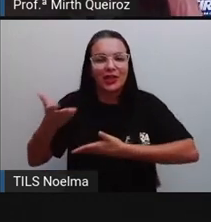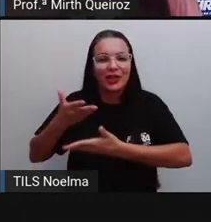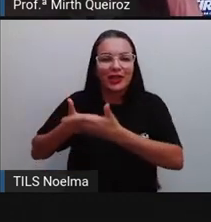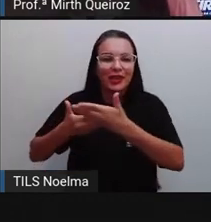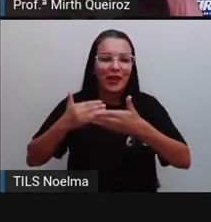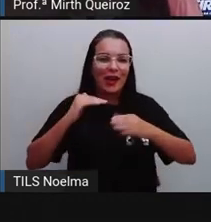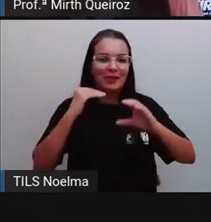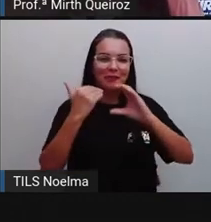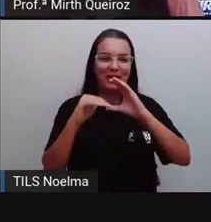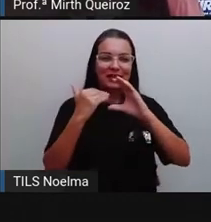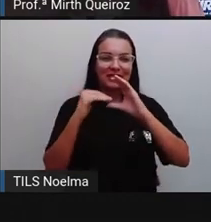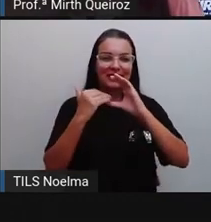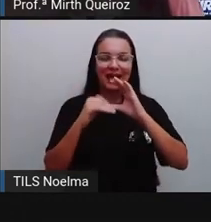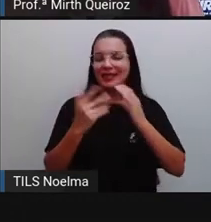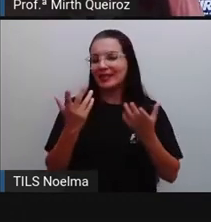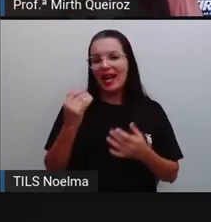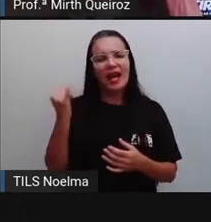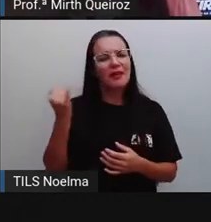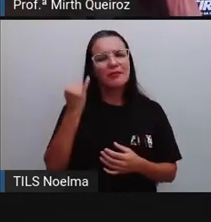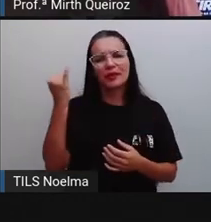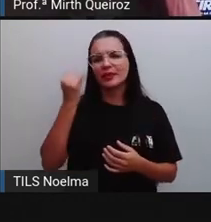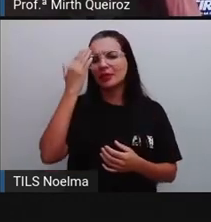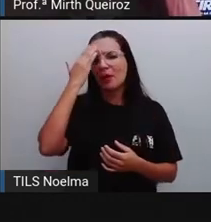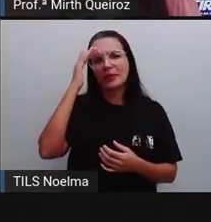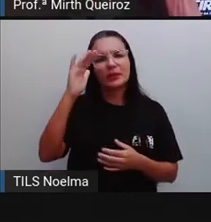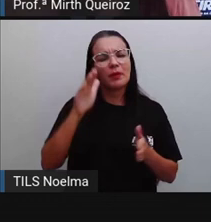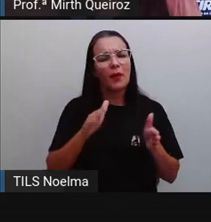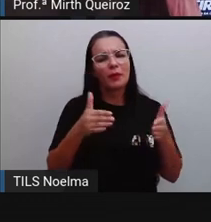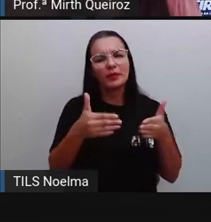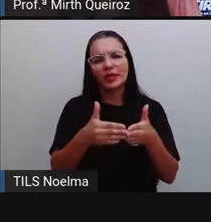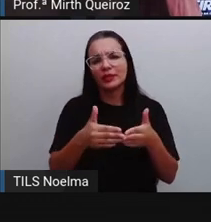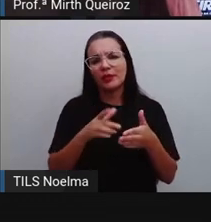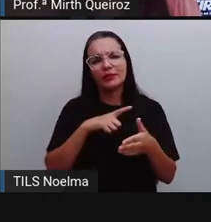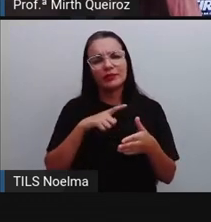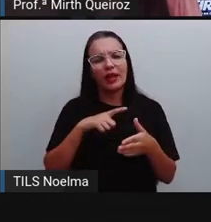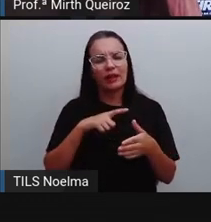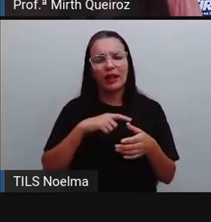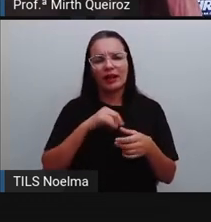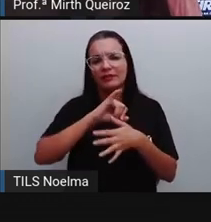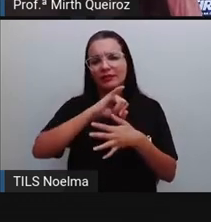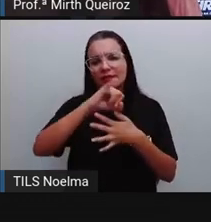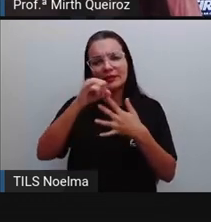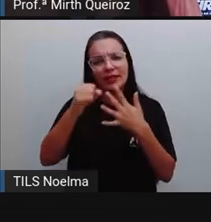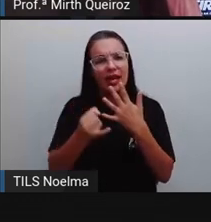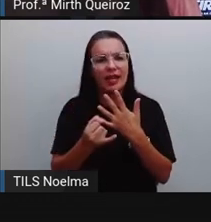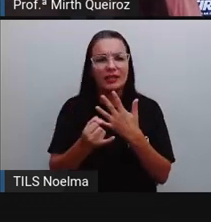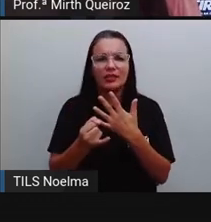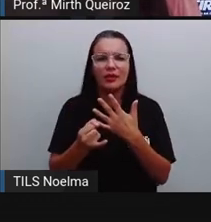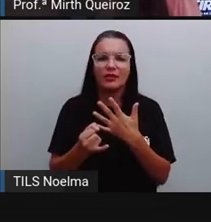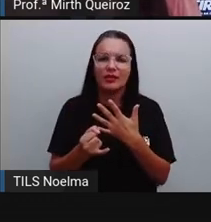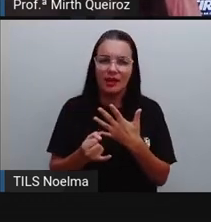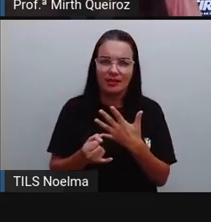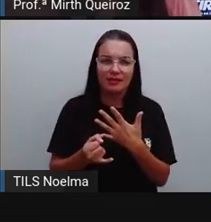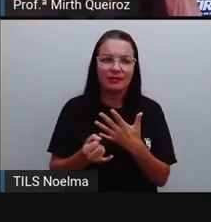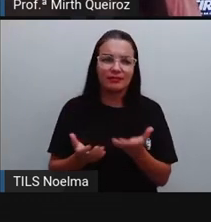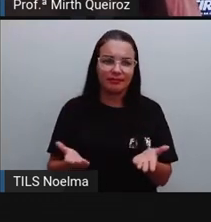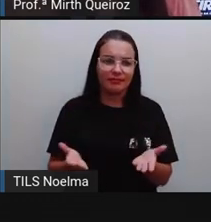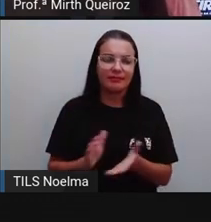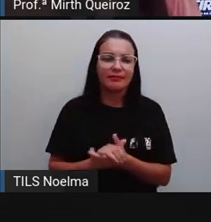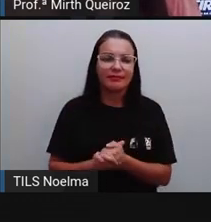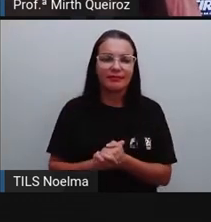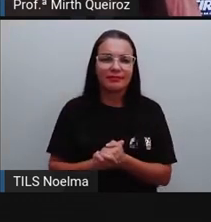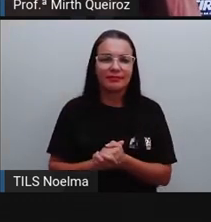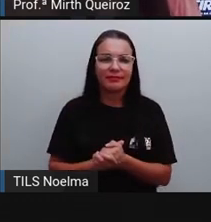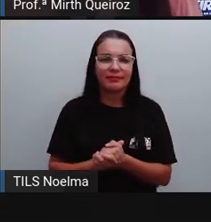Entre as pessoas. É o principal objetivo aí das redes sociais, né?